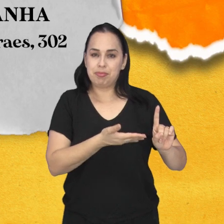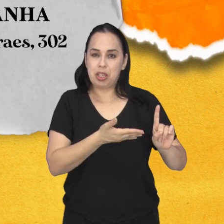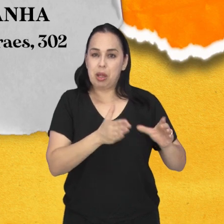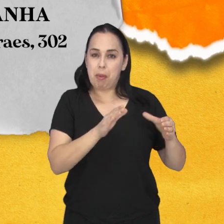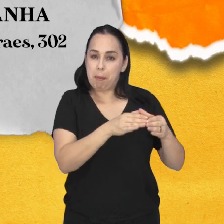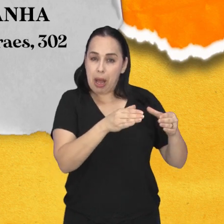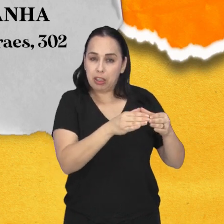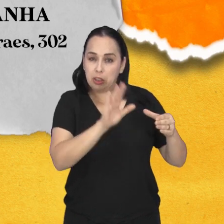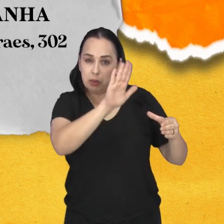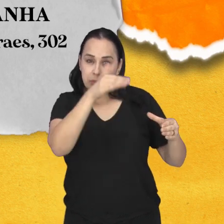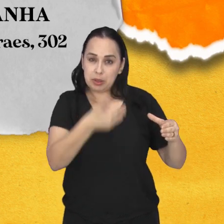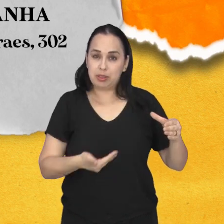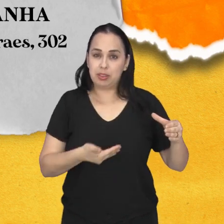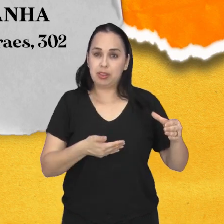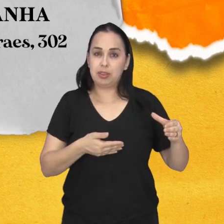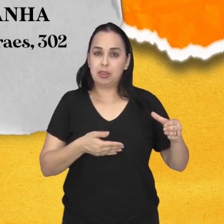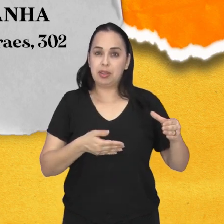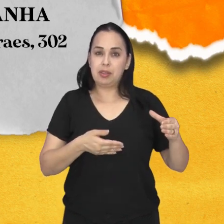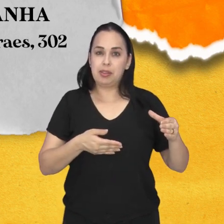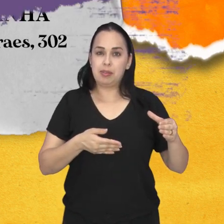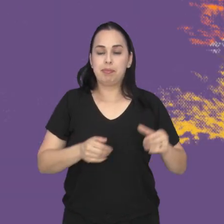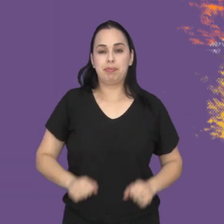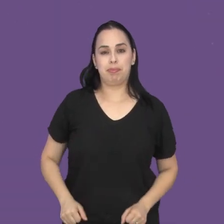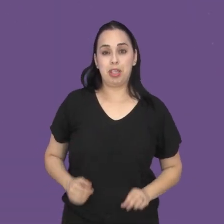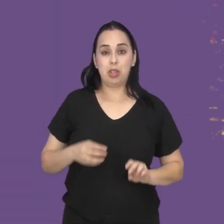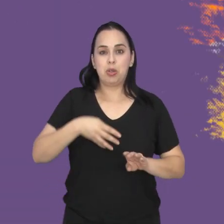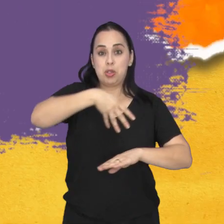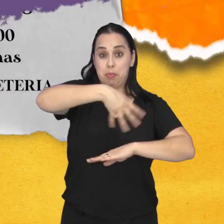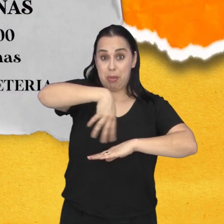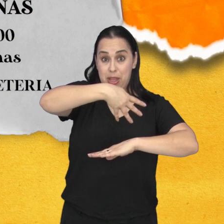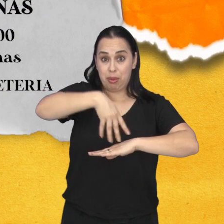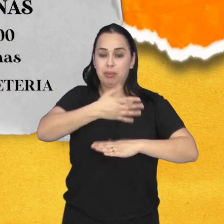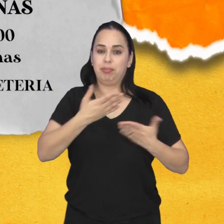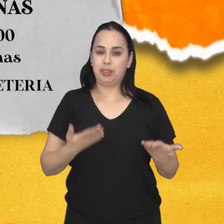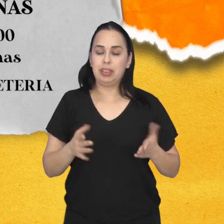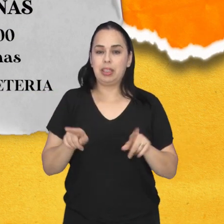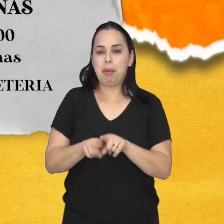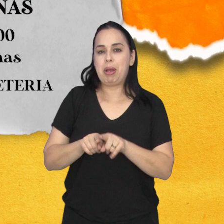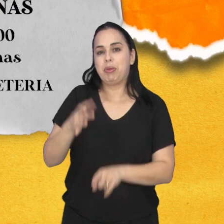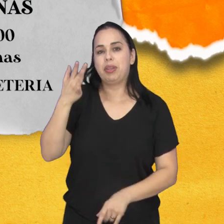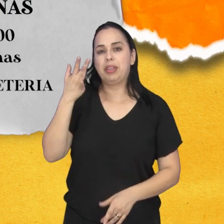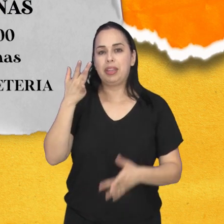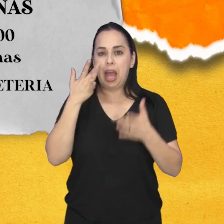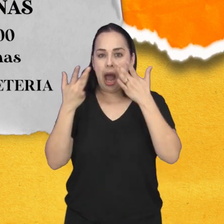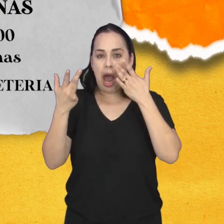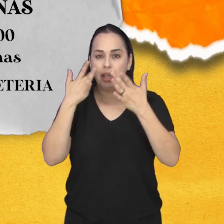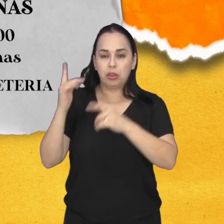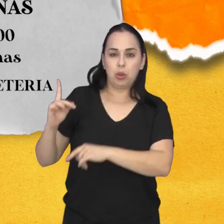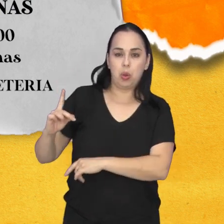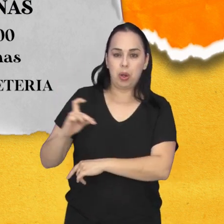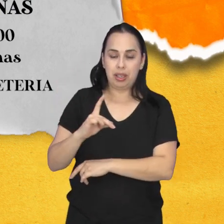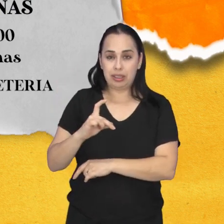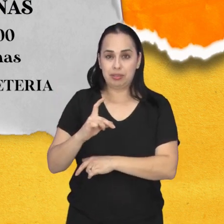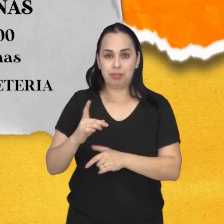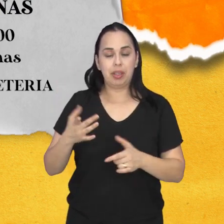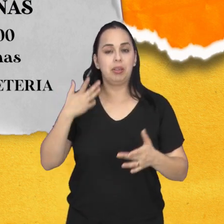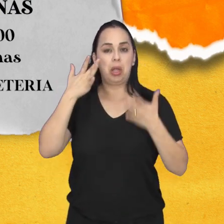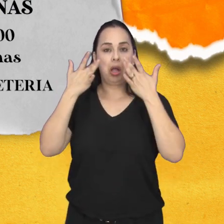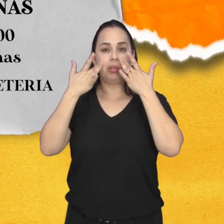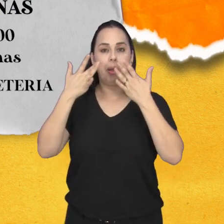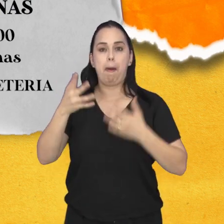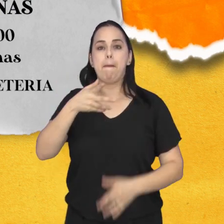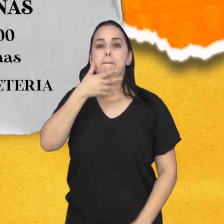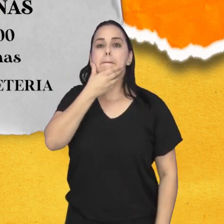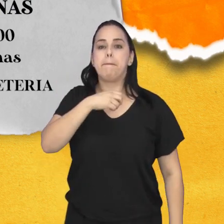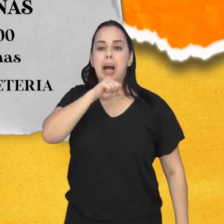das maiores bandas de todos os tempos, os Beatles. E ainda no domingo, o Teatro Colinas recebe a peça O Pai. O